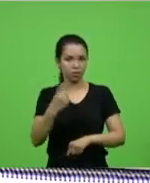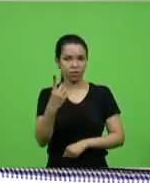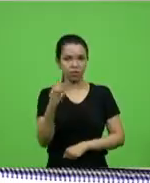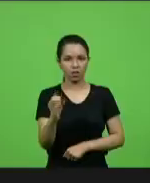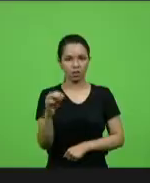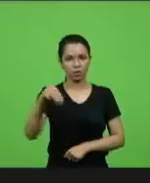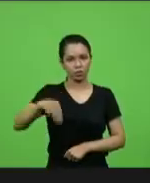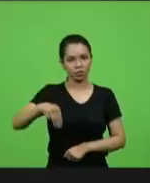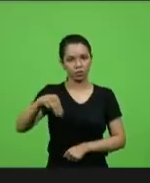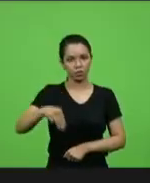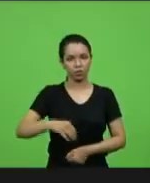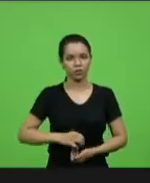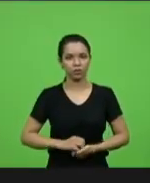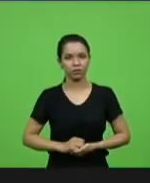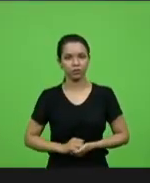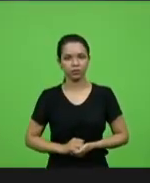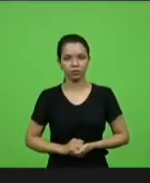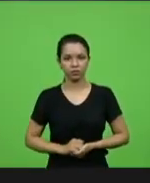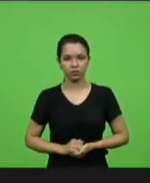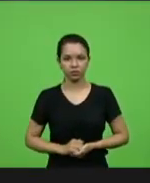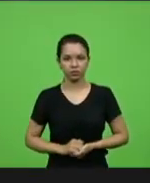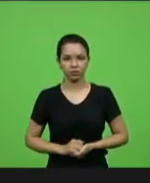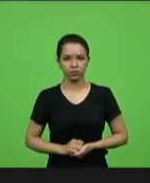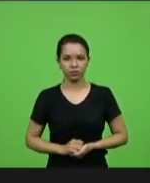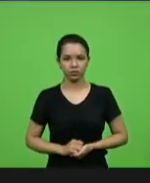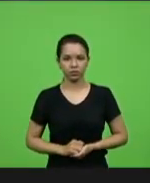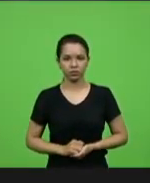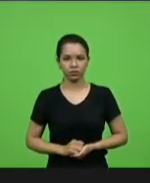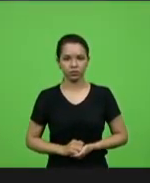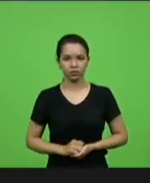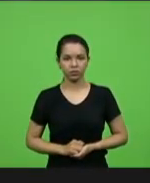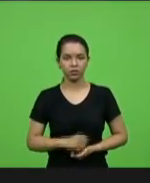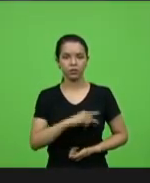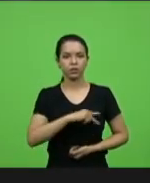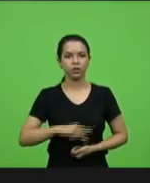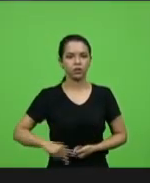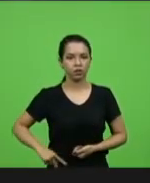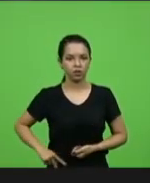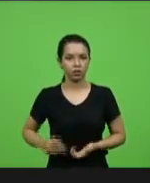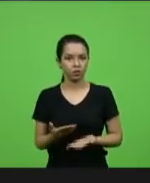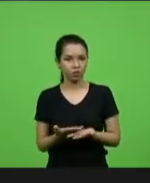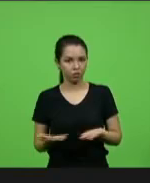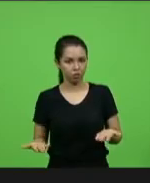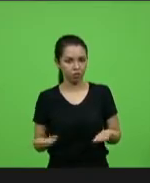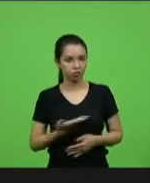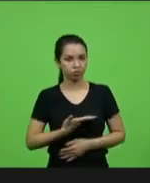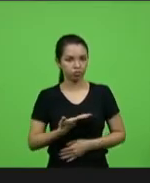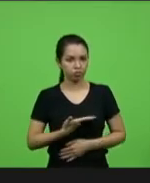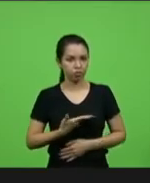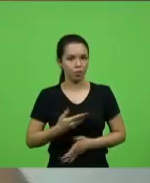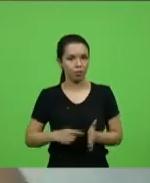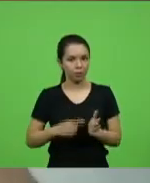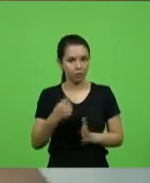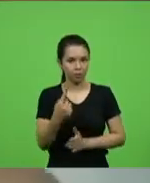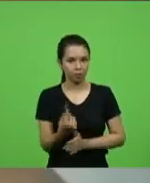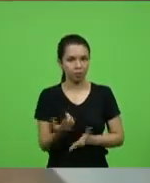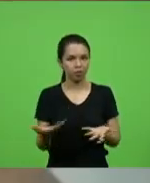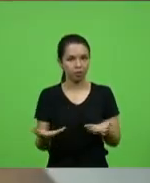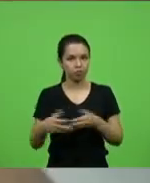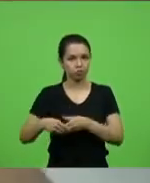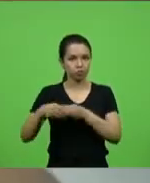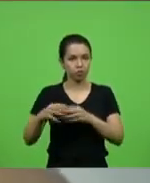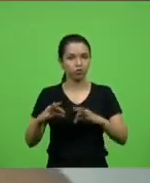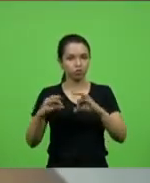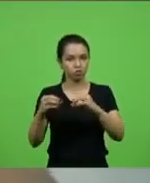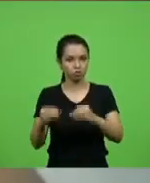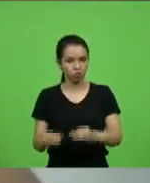deputado. em explicações pessoais. Senhor presidente, novos colegas, eu quero primeiramente aqui saudar a todos